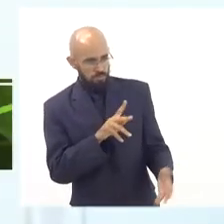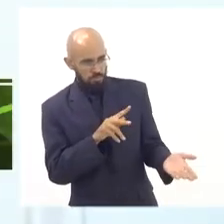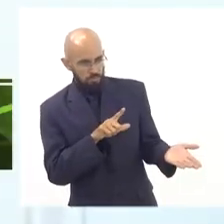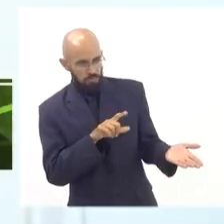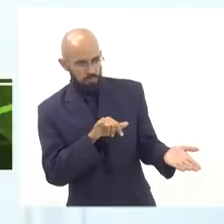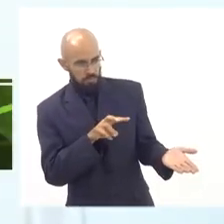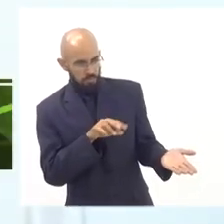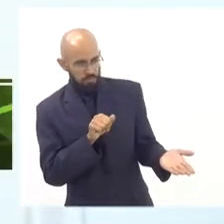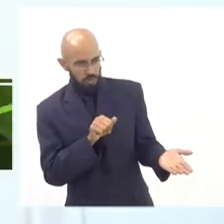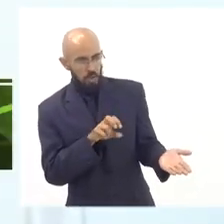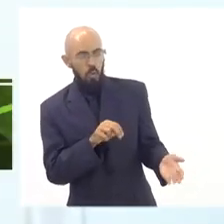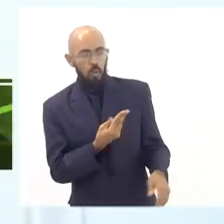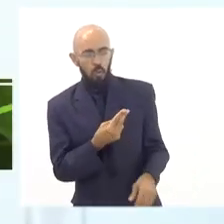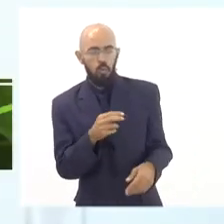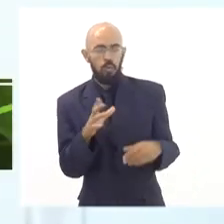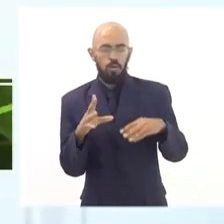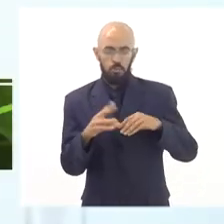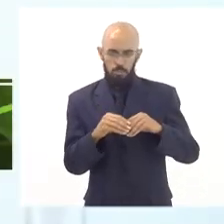o subsecretário falou?